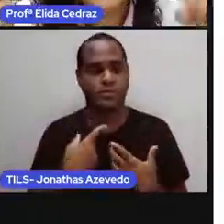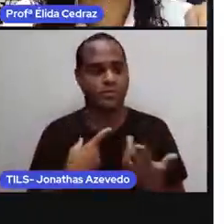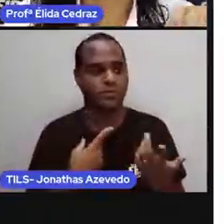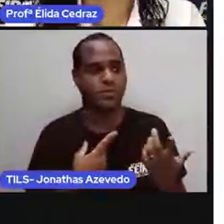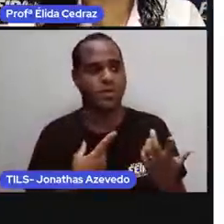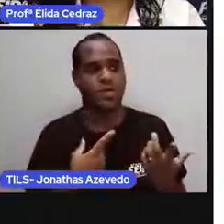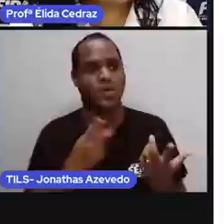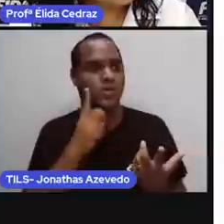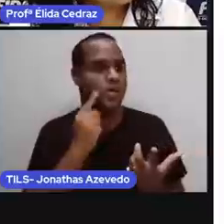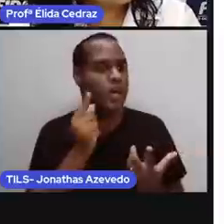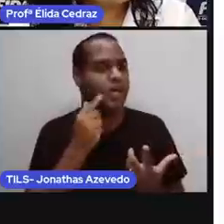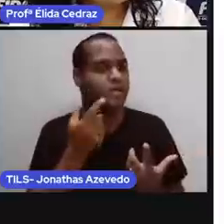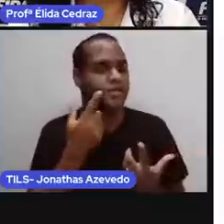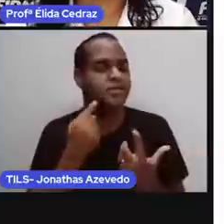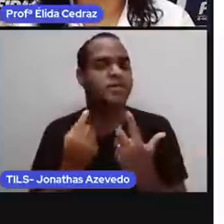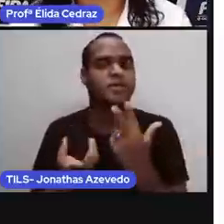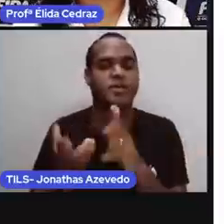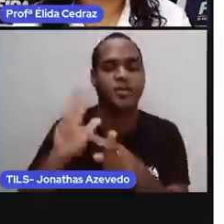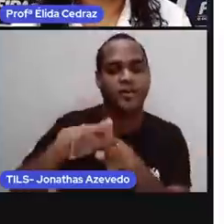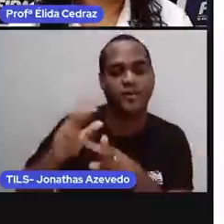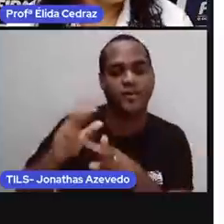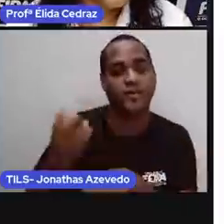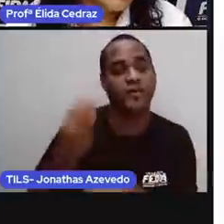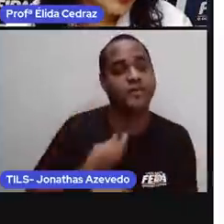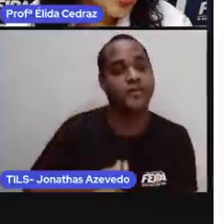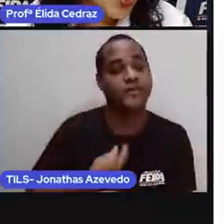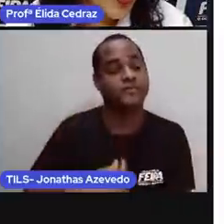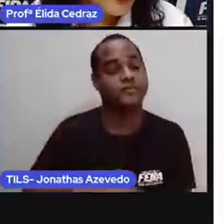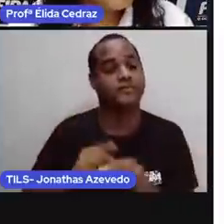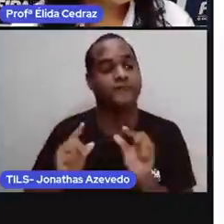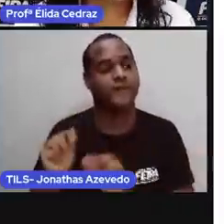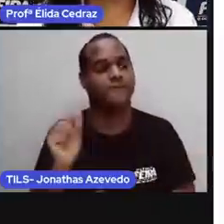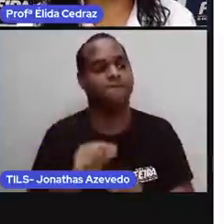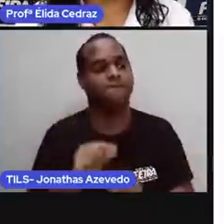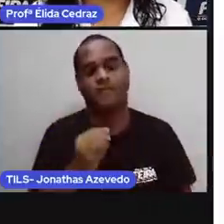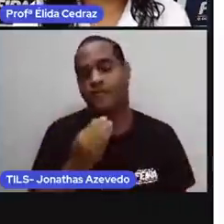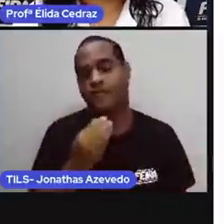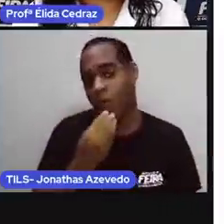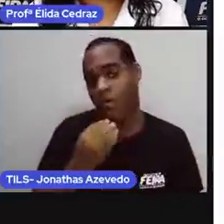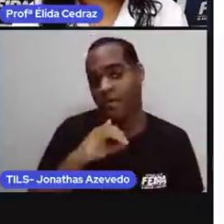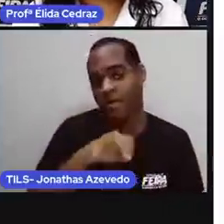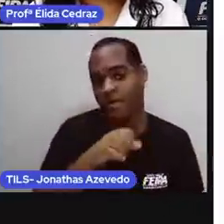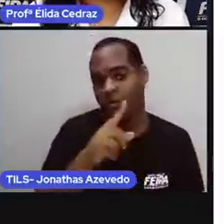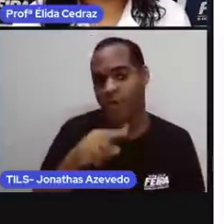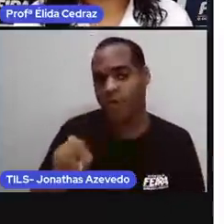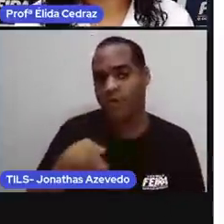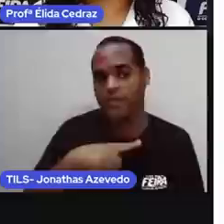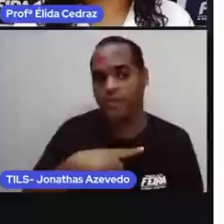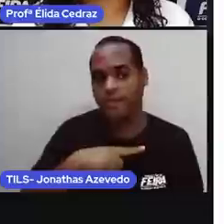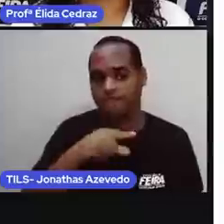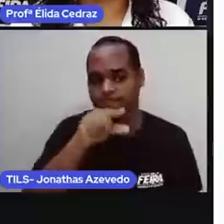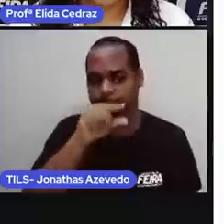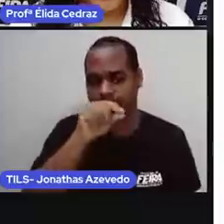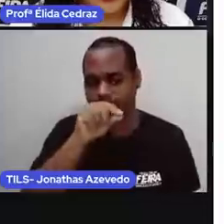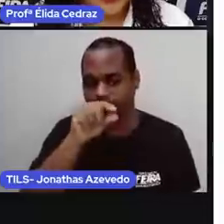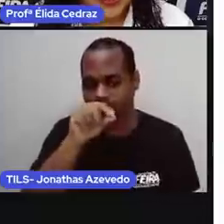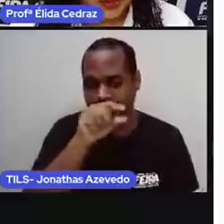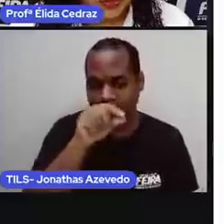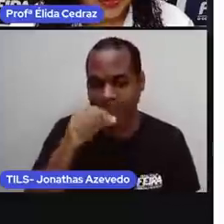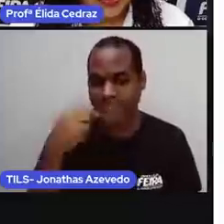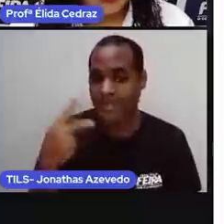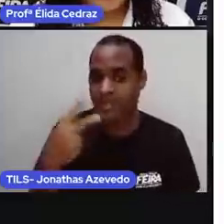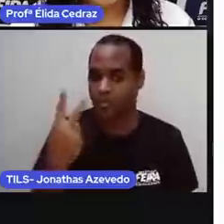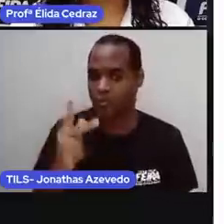estratégia de gatinhos? João tem uma calopsita que pesa 2